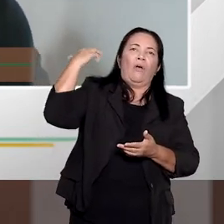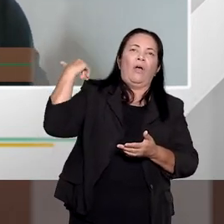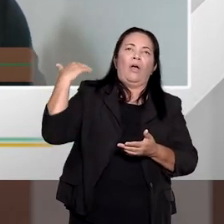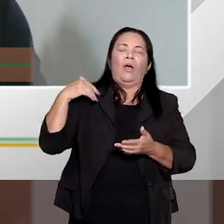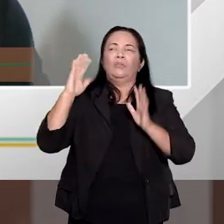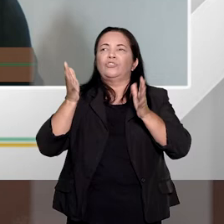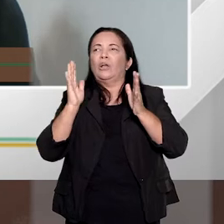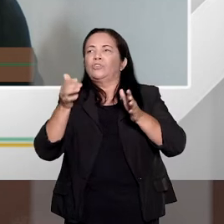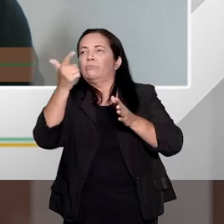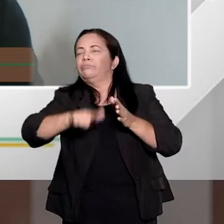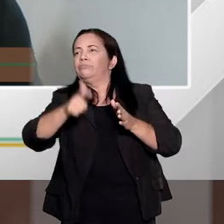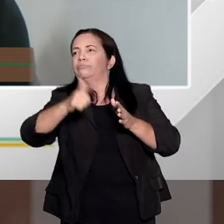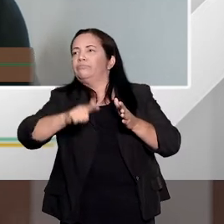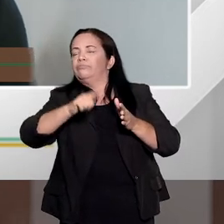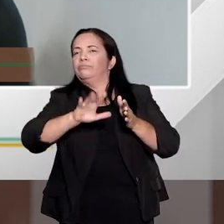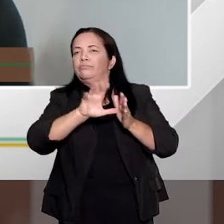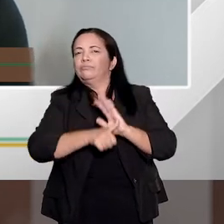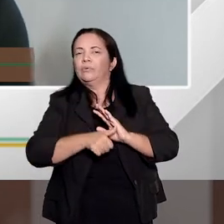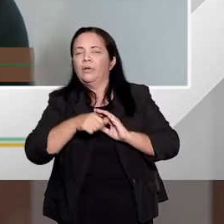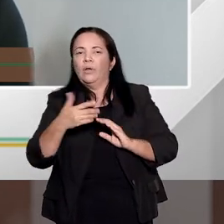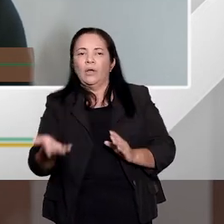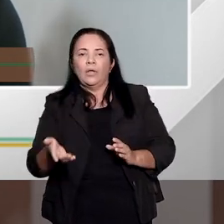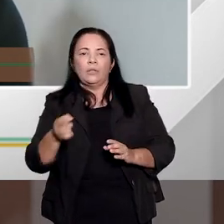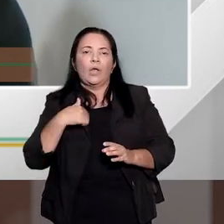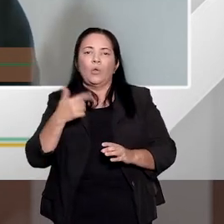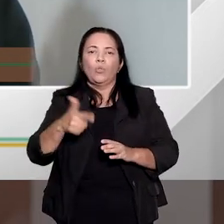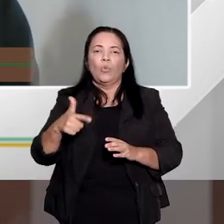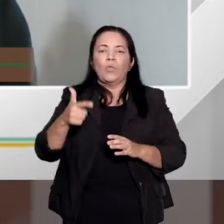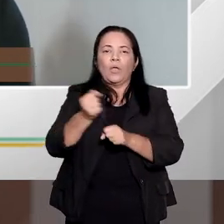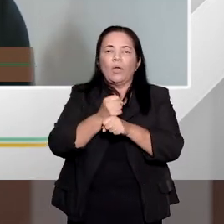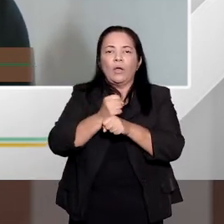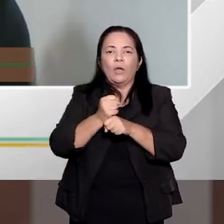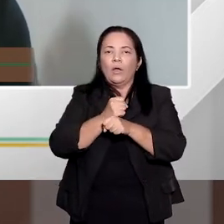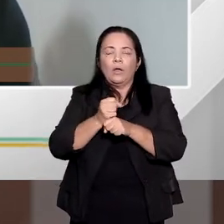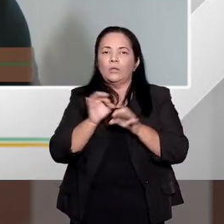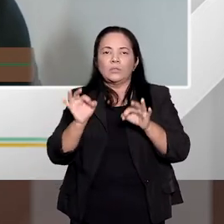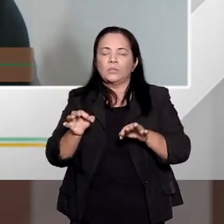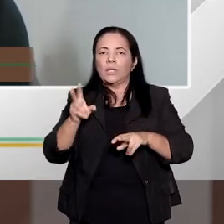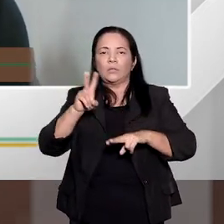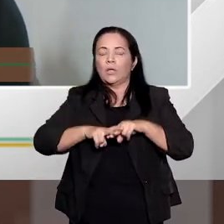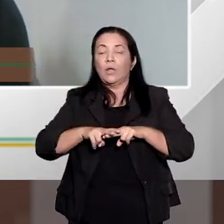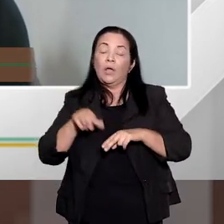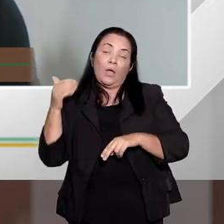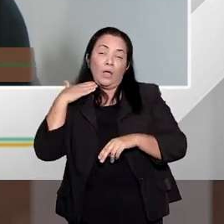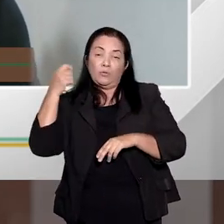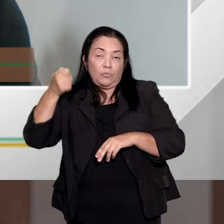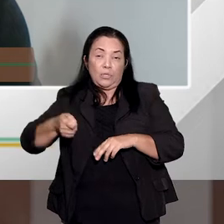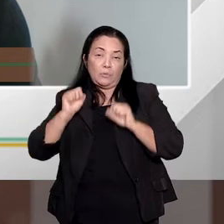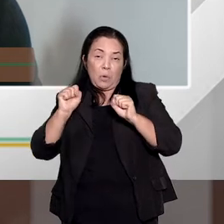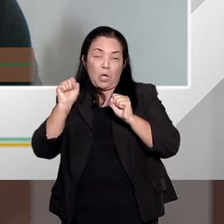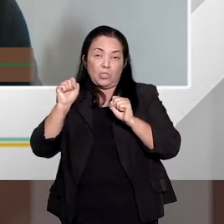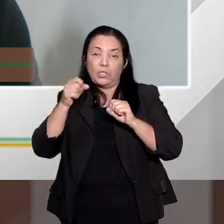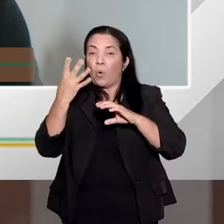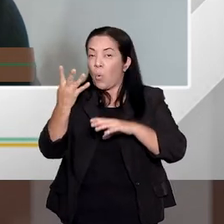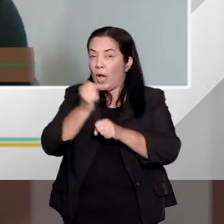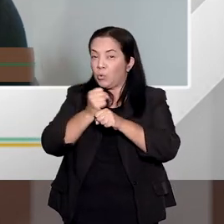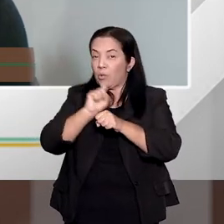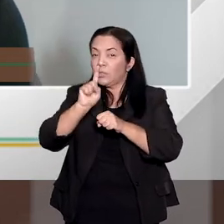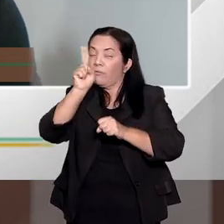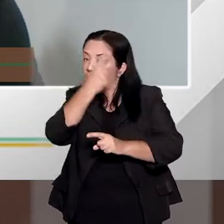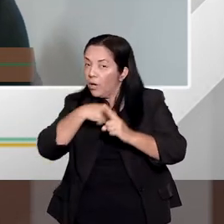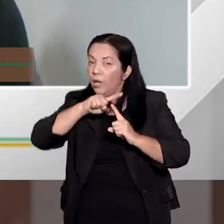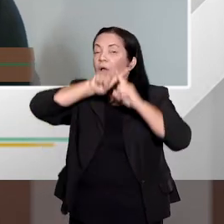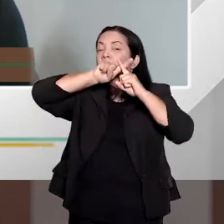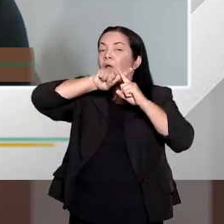claro que não há um critério, não há uma fração pré-determinada. Então, ele pode aumentar ali em um ano, dois anos. Conheço o juiz, que aumenta em um, dois,